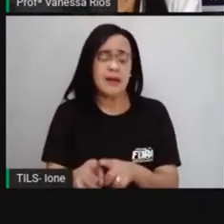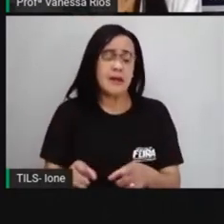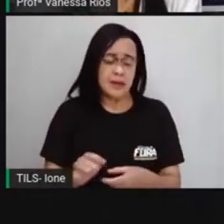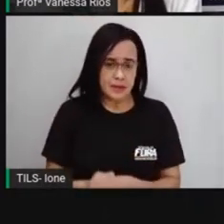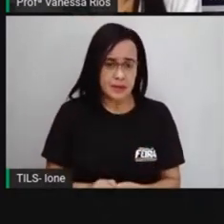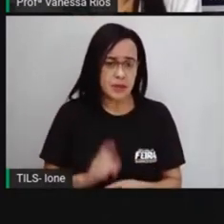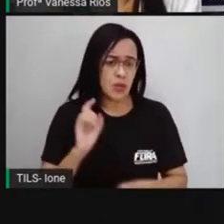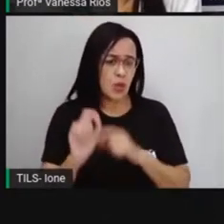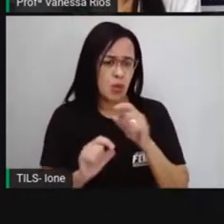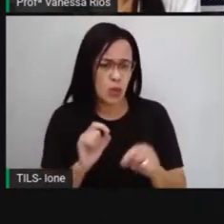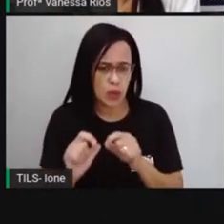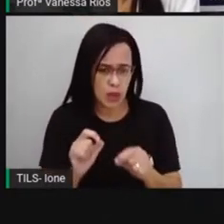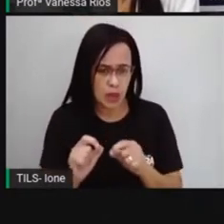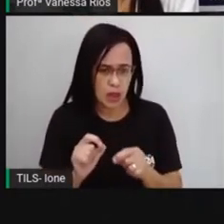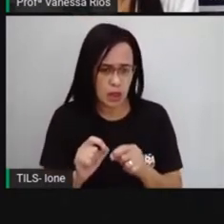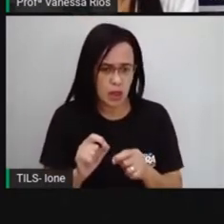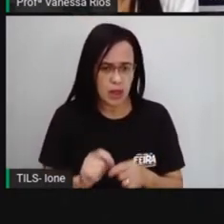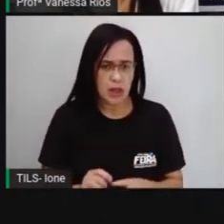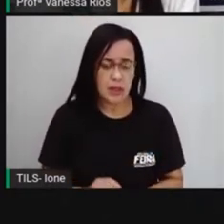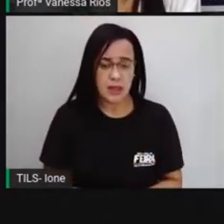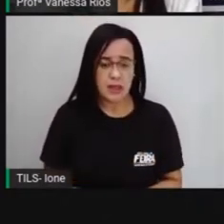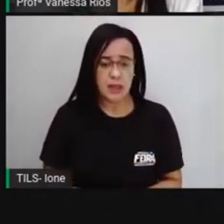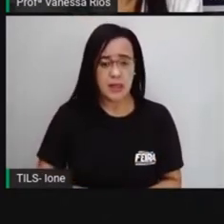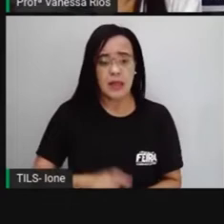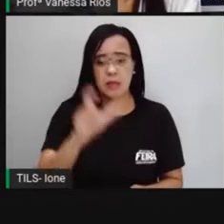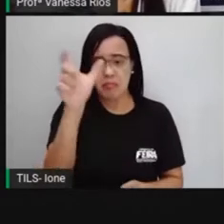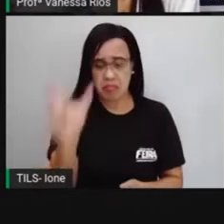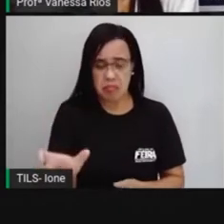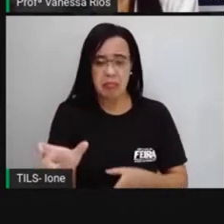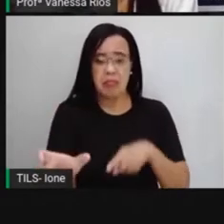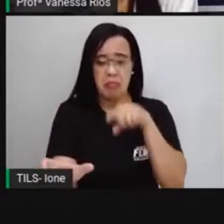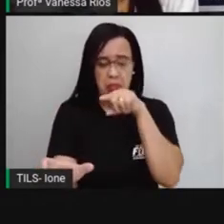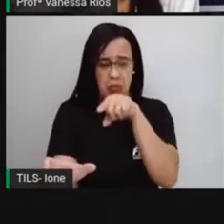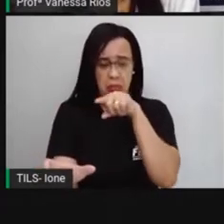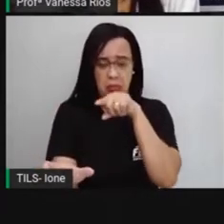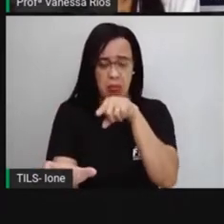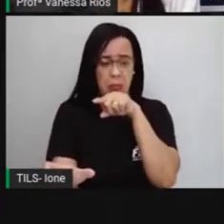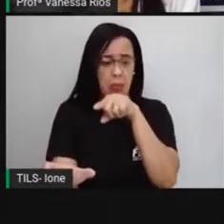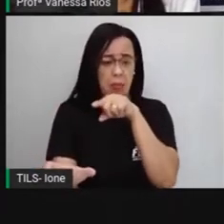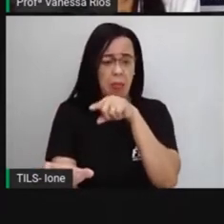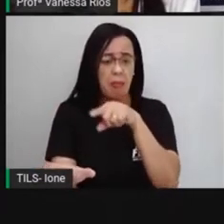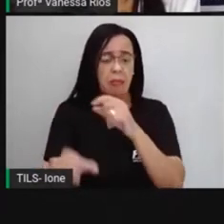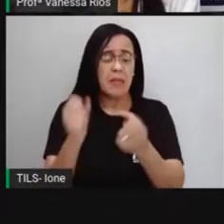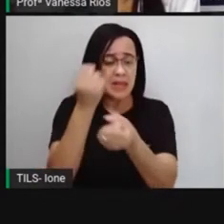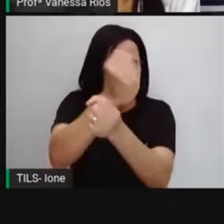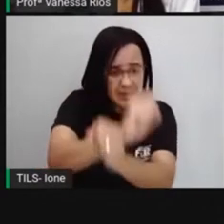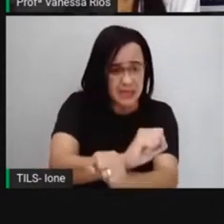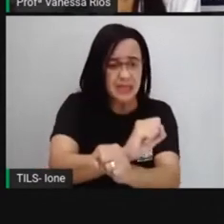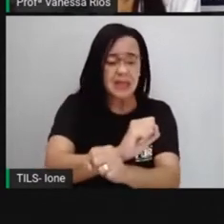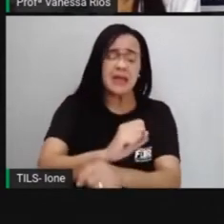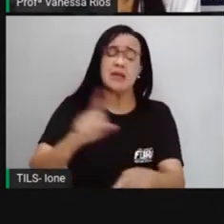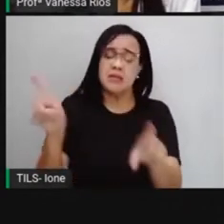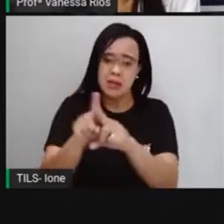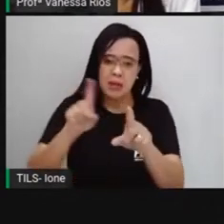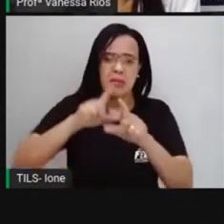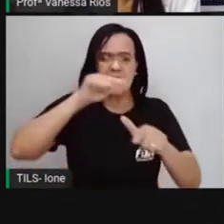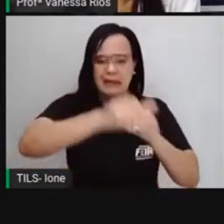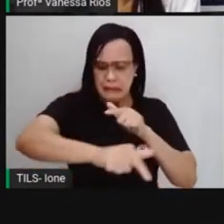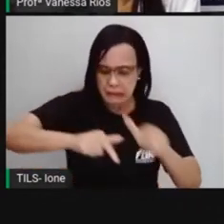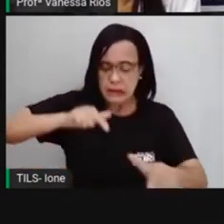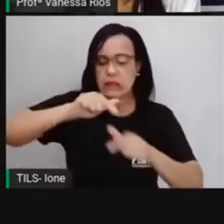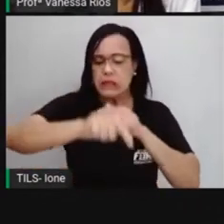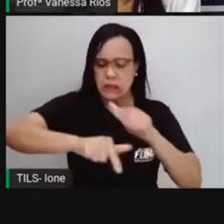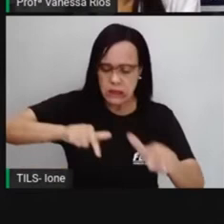todo o serviço nas obras recaía sobre a massa de escravos. E em vários